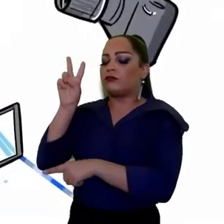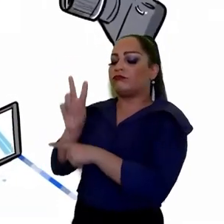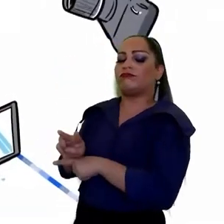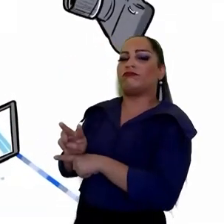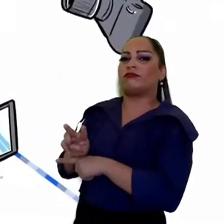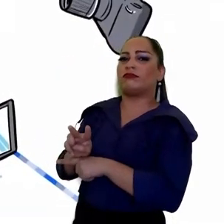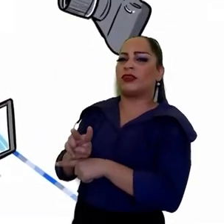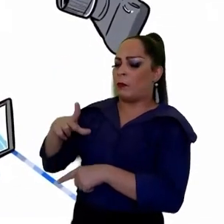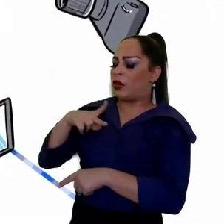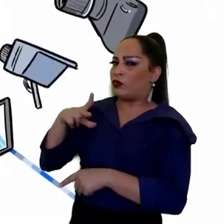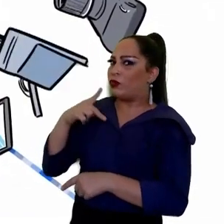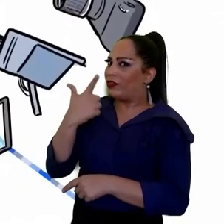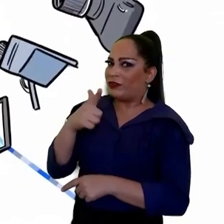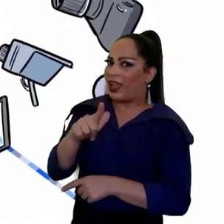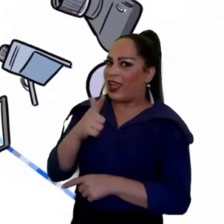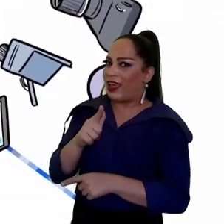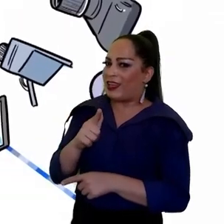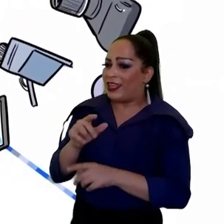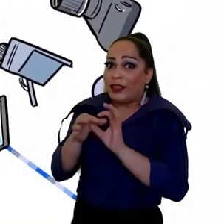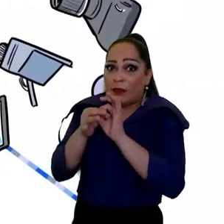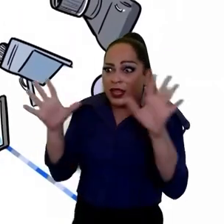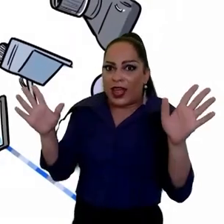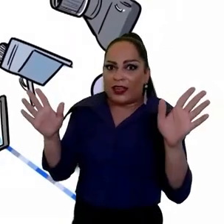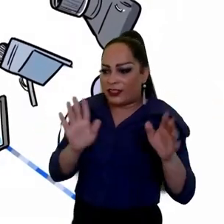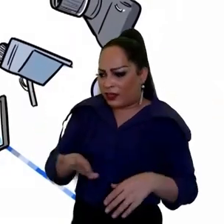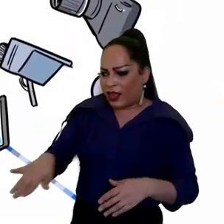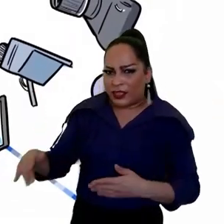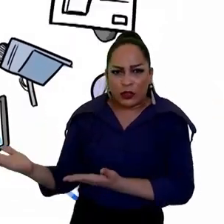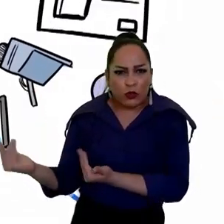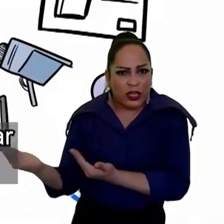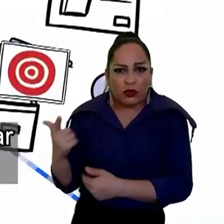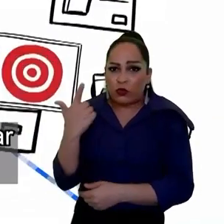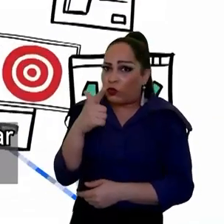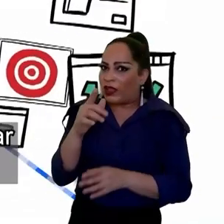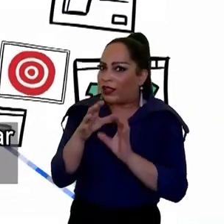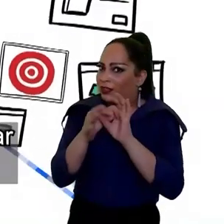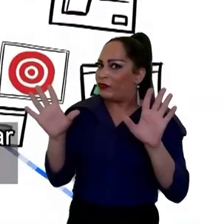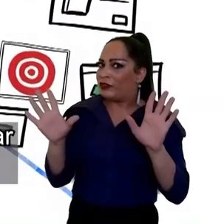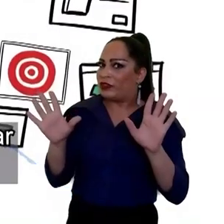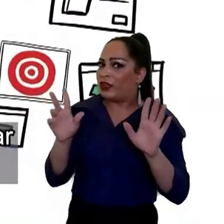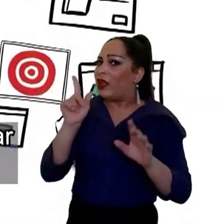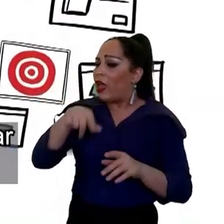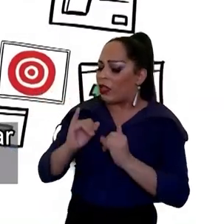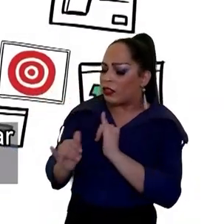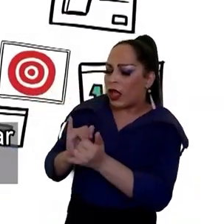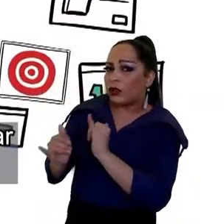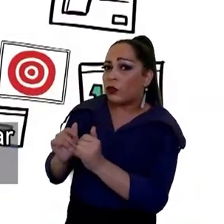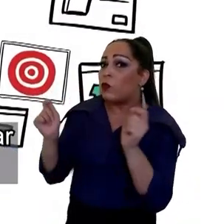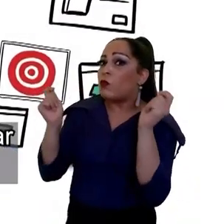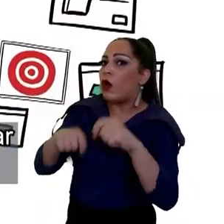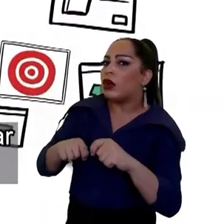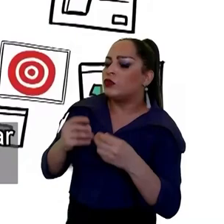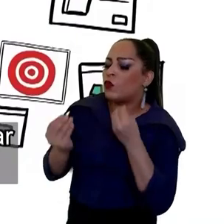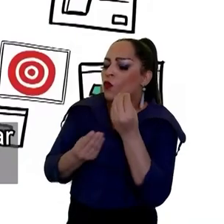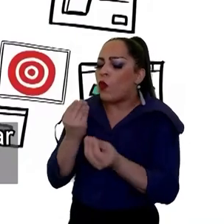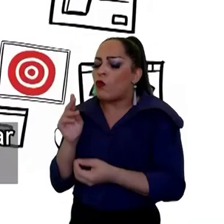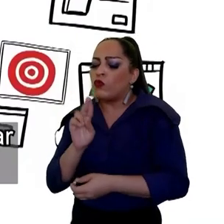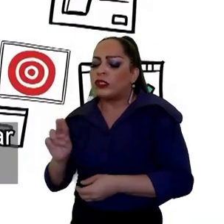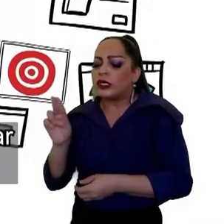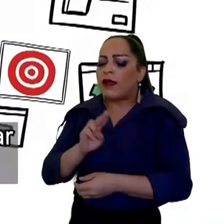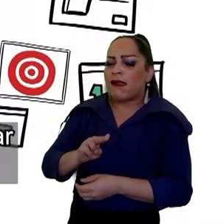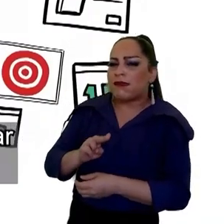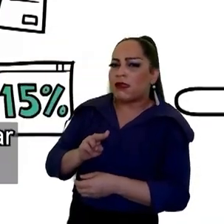ameaça a privacidade e a liberdade de crianças e adolescentes. Esses dados podem ser usados para manipular suas